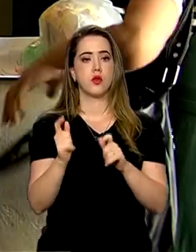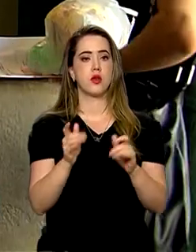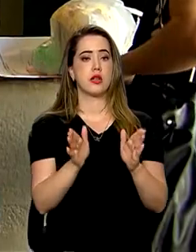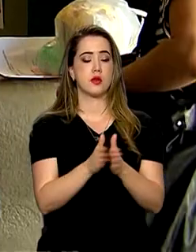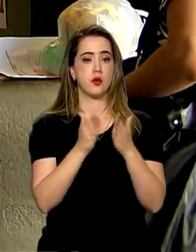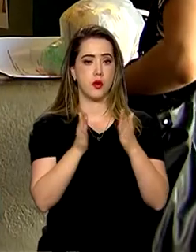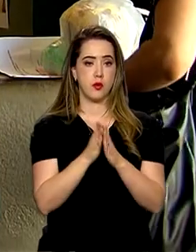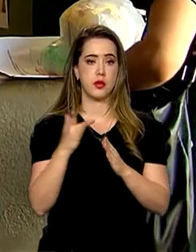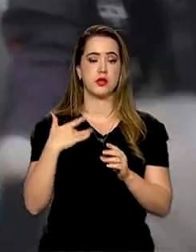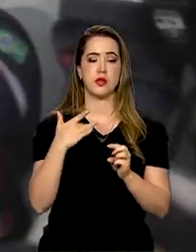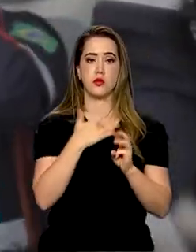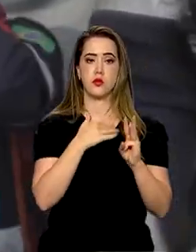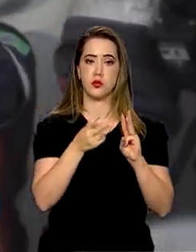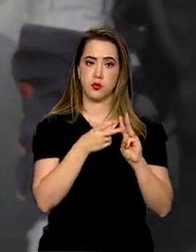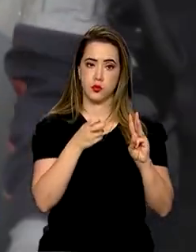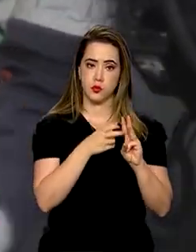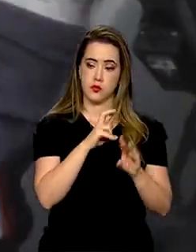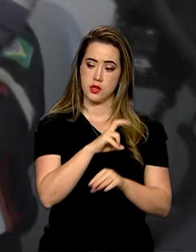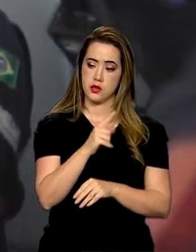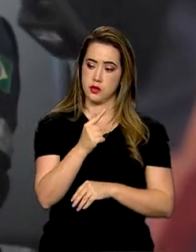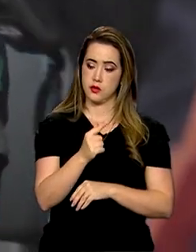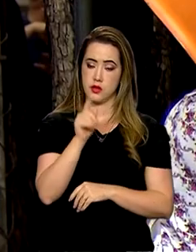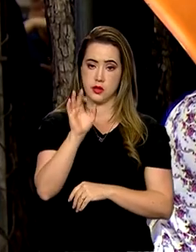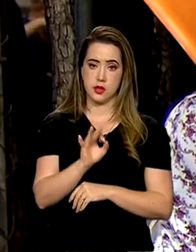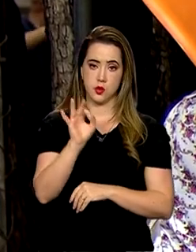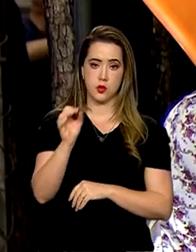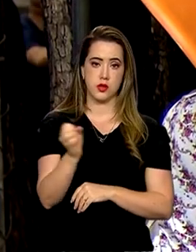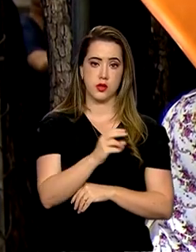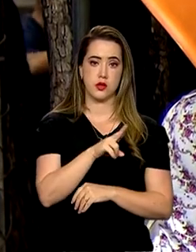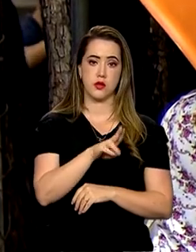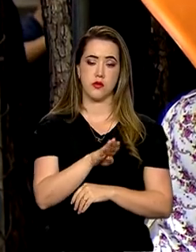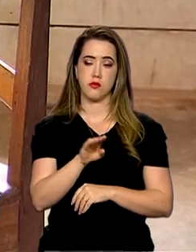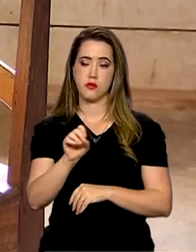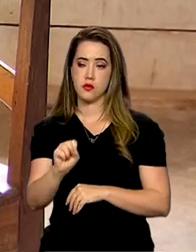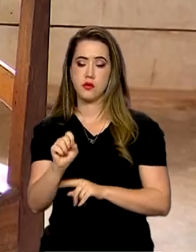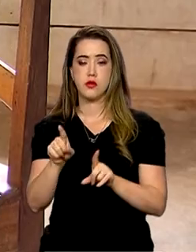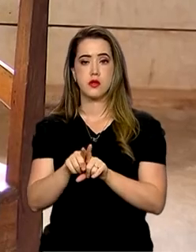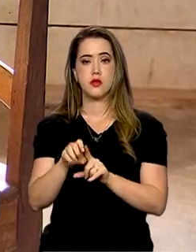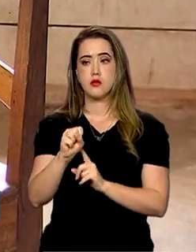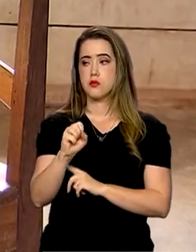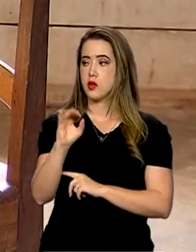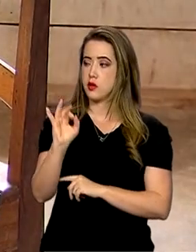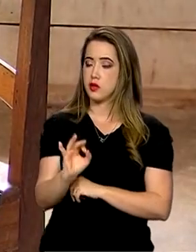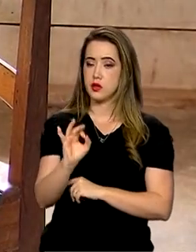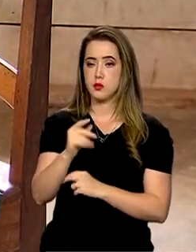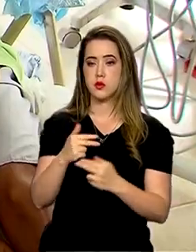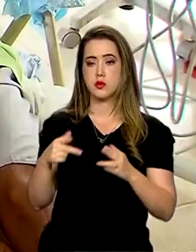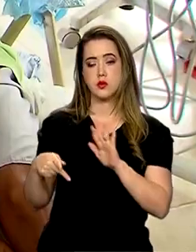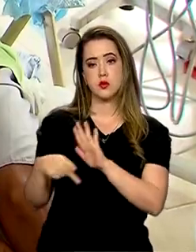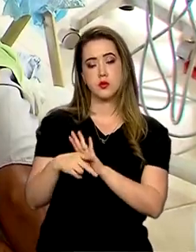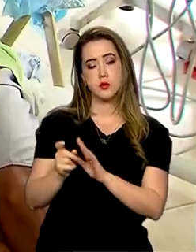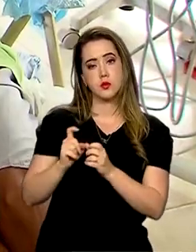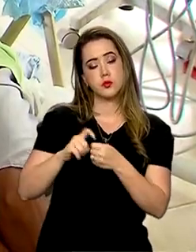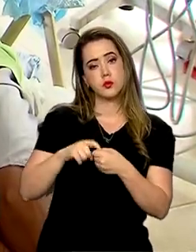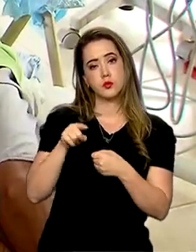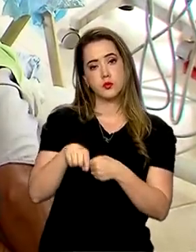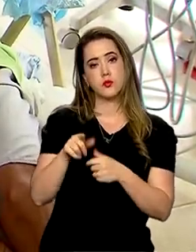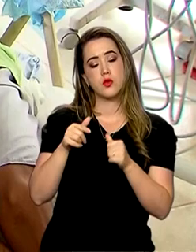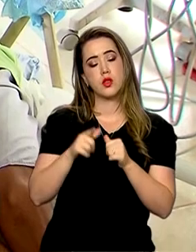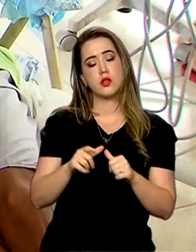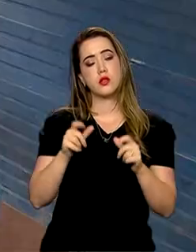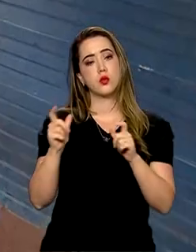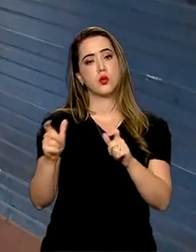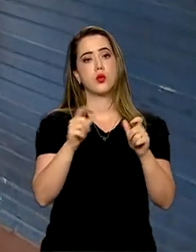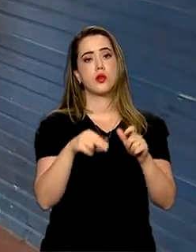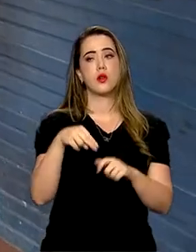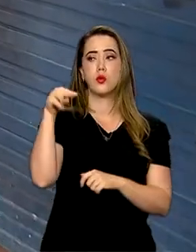57% das novas UBSs e 80% das unidades que serão retomadas estão nas regiões